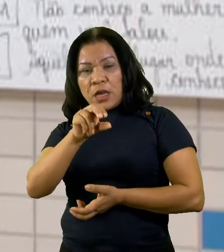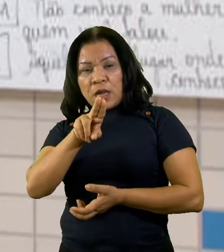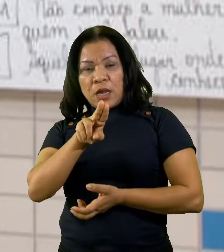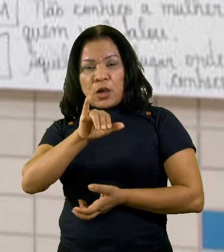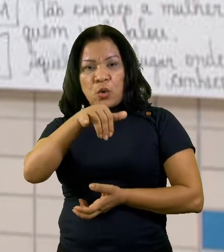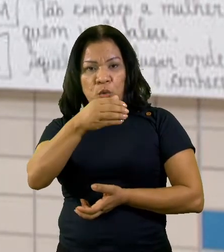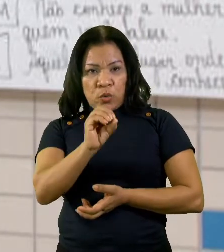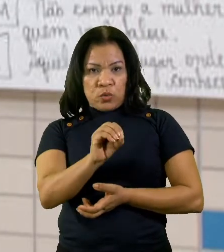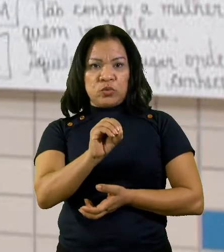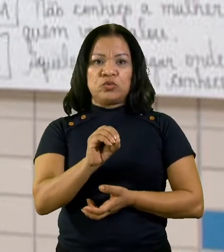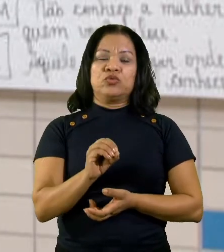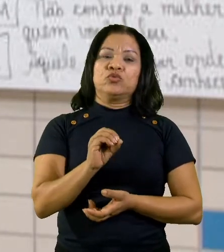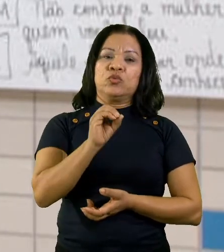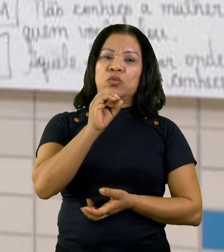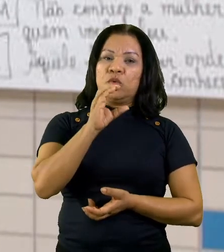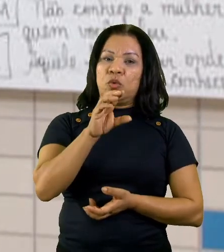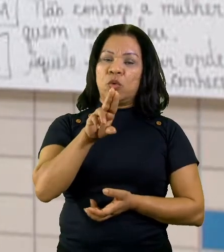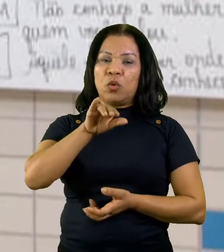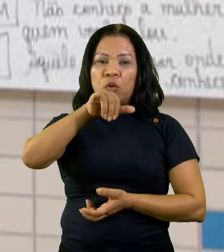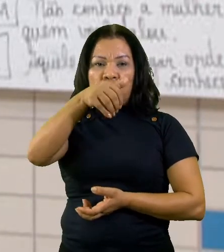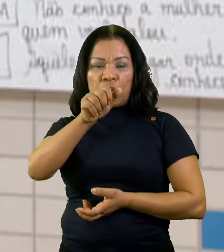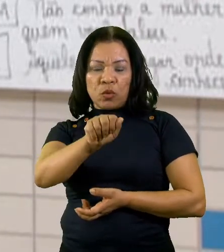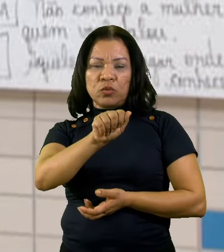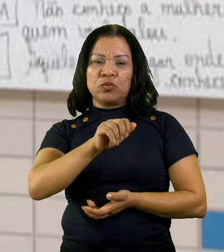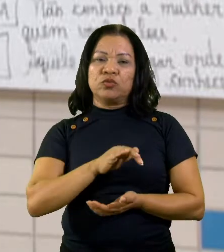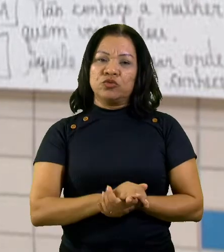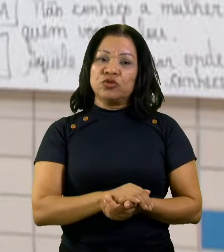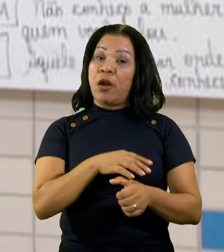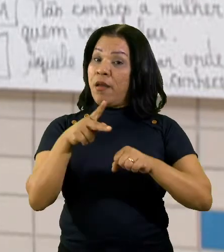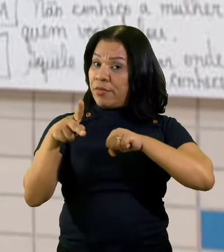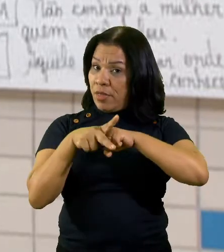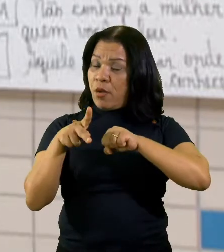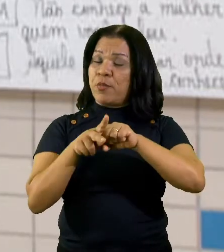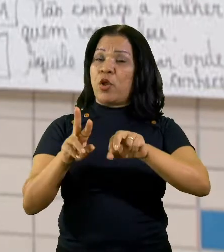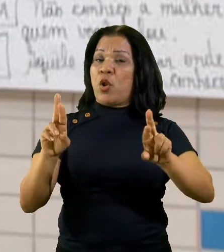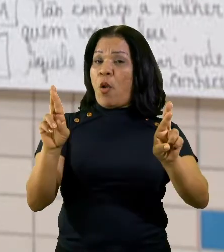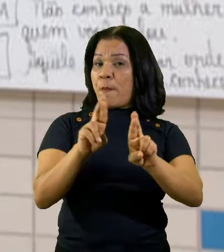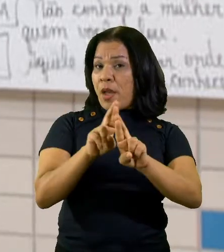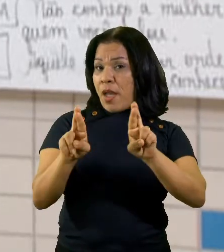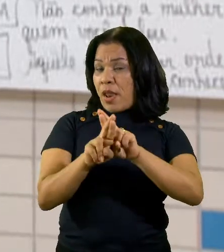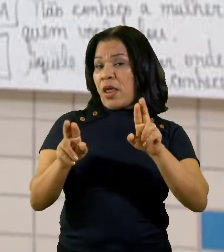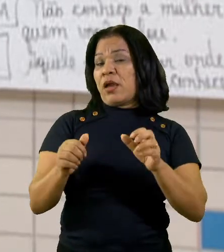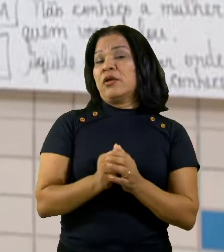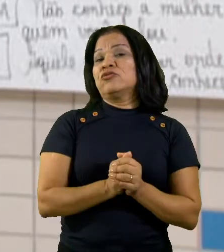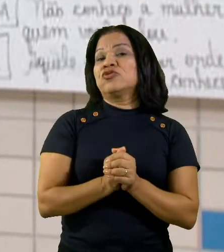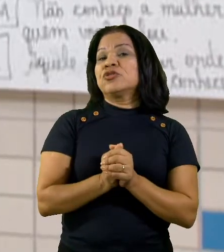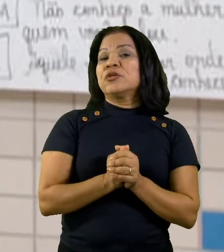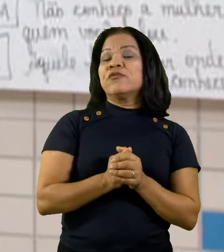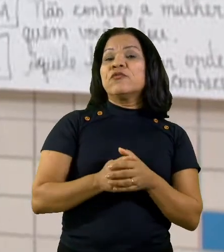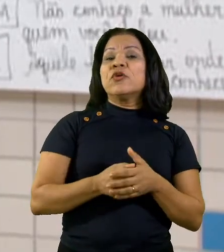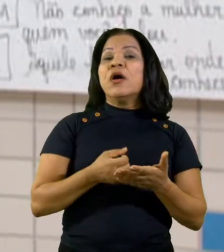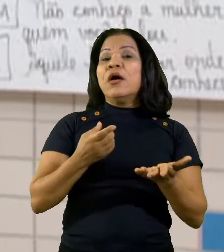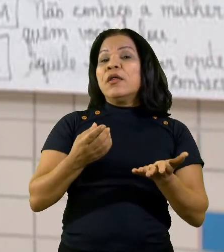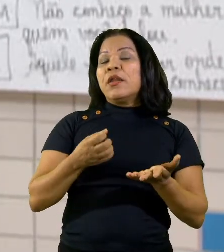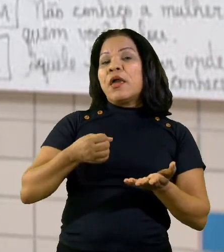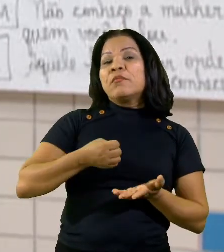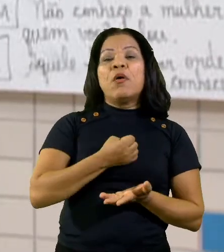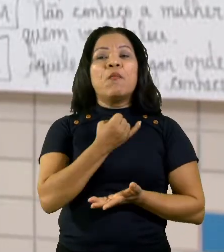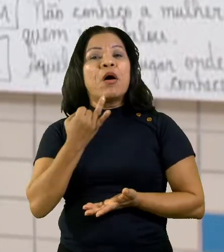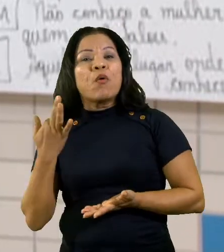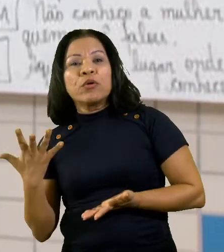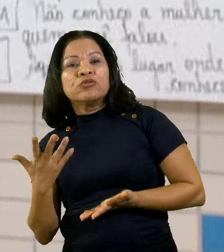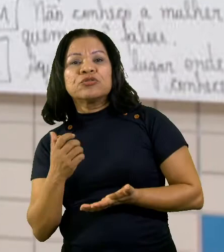algo. E nós temos os pronomes relativos que indicam quantidade, que é quanto, quanta, quantos e